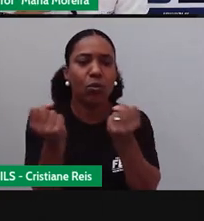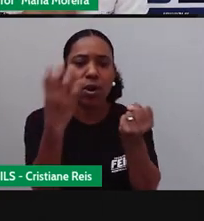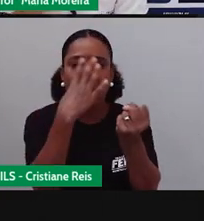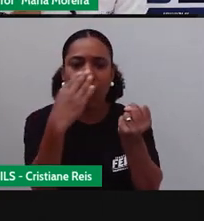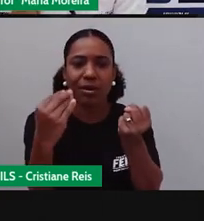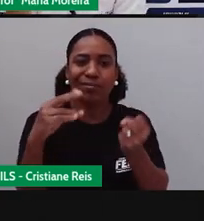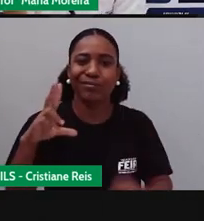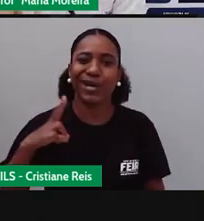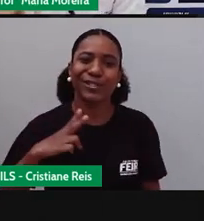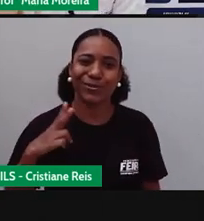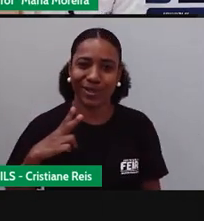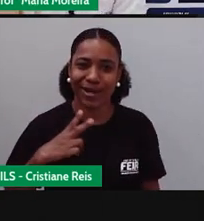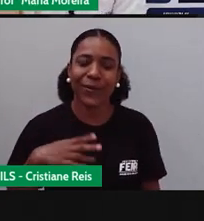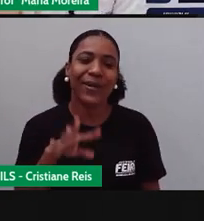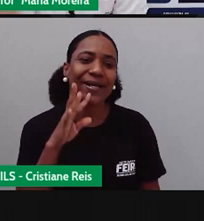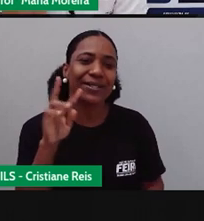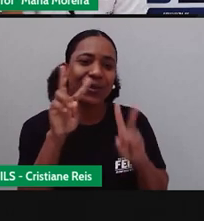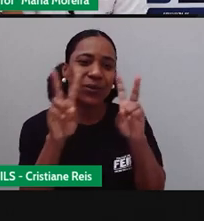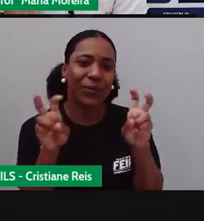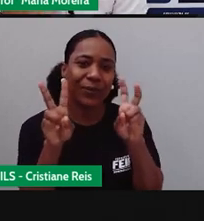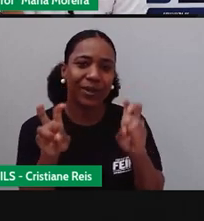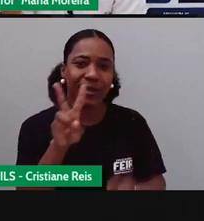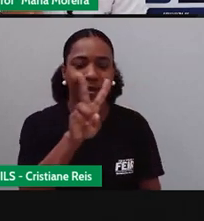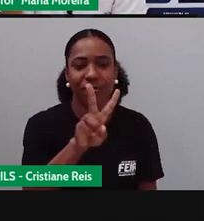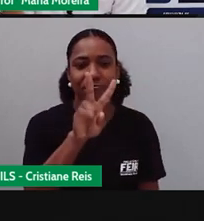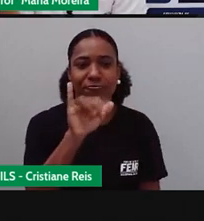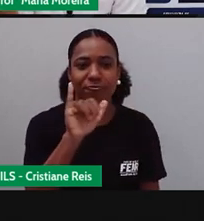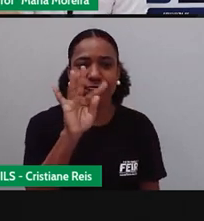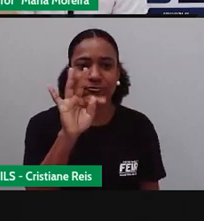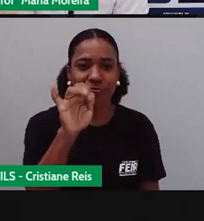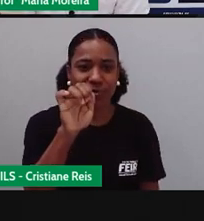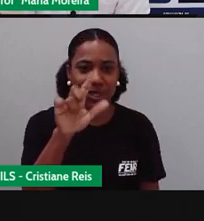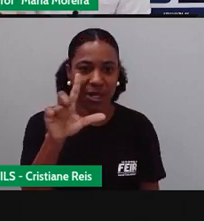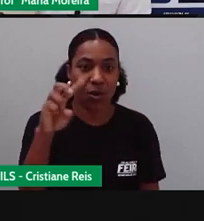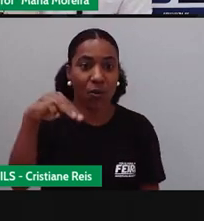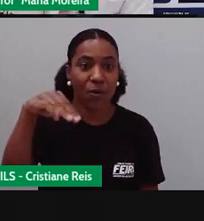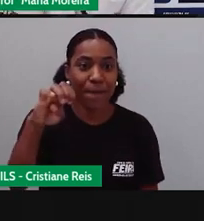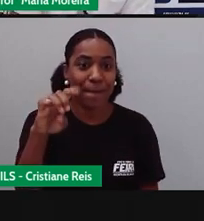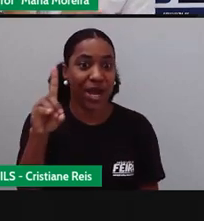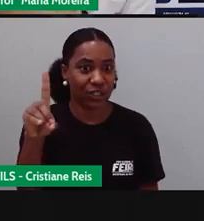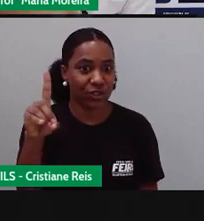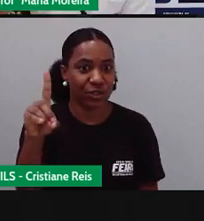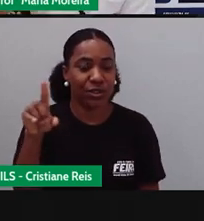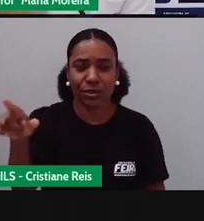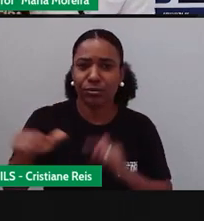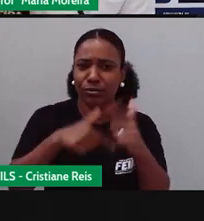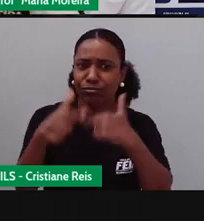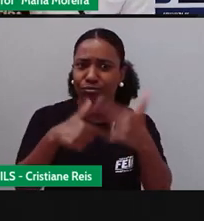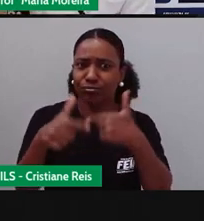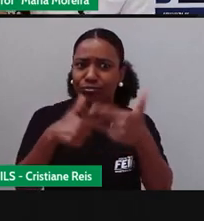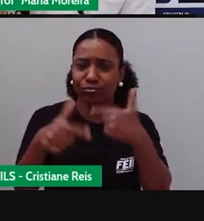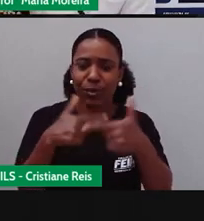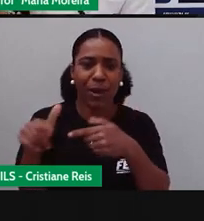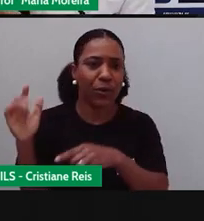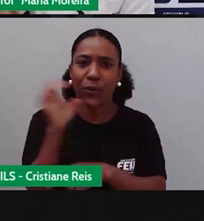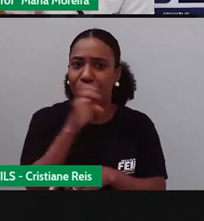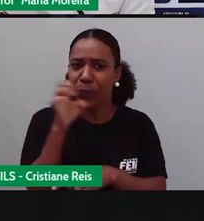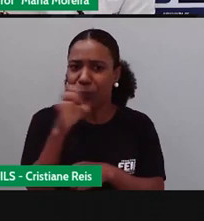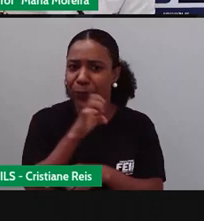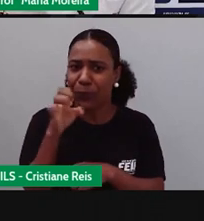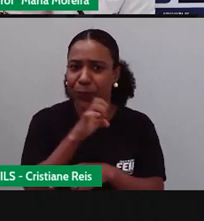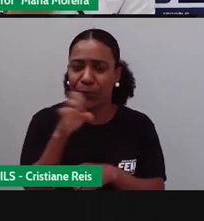como, por exemplo, a Vitalmed, que é um serviço aí, né, que de atendimento de urgência e emergência